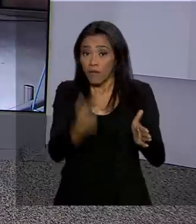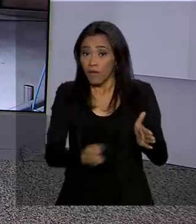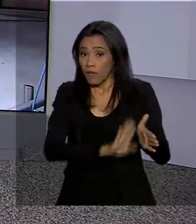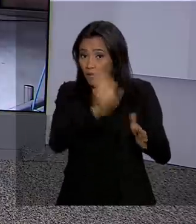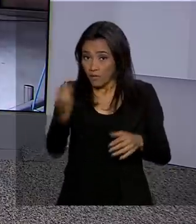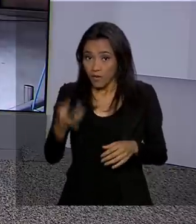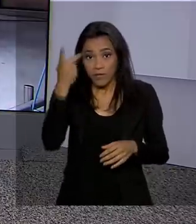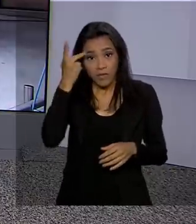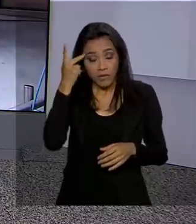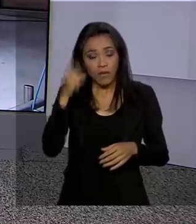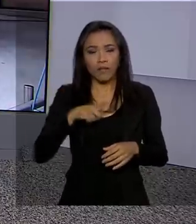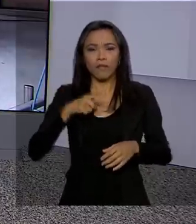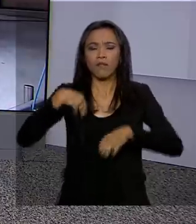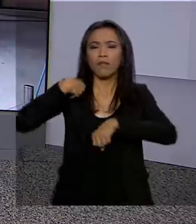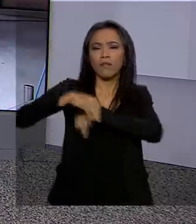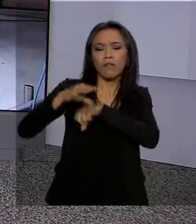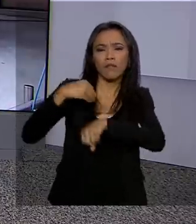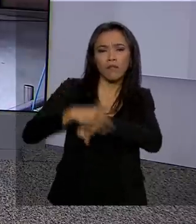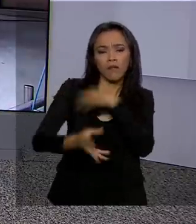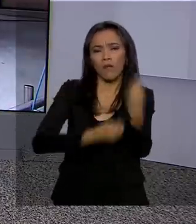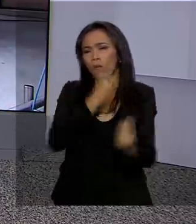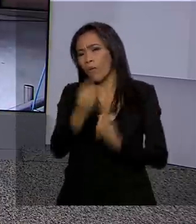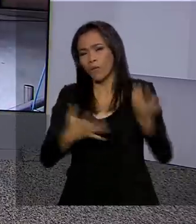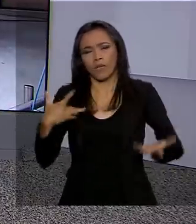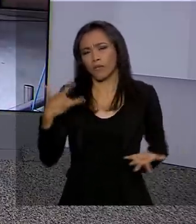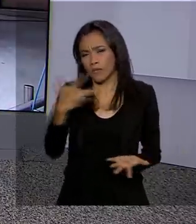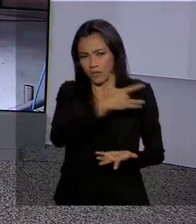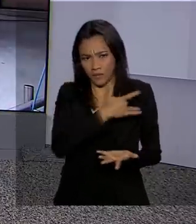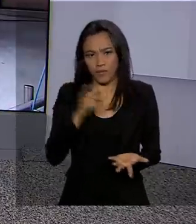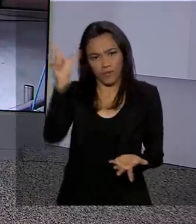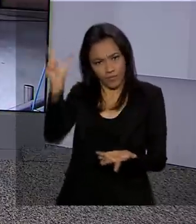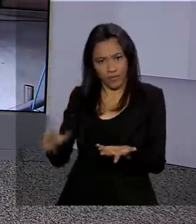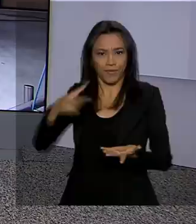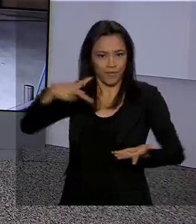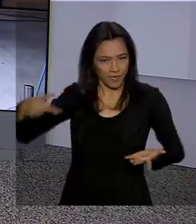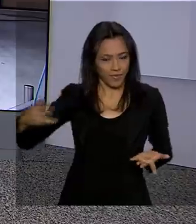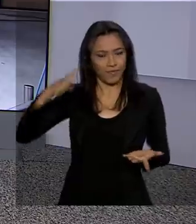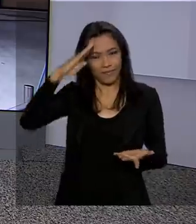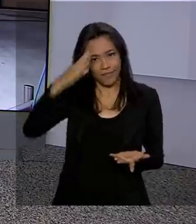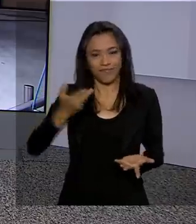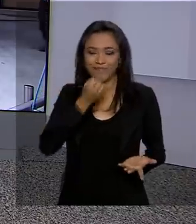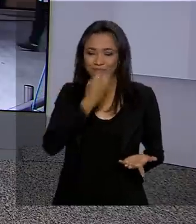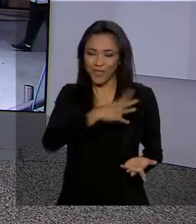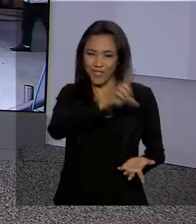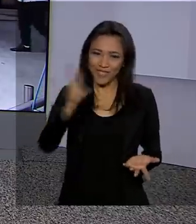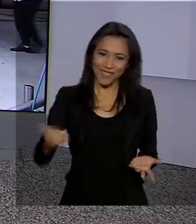Ferraz traz para a gente as informações sobre o estado de saúde do presidente. Ricardo, bom dia para você.